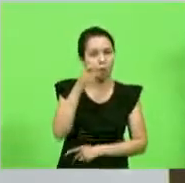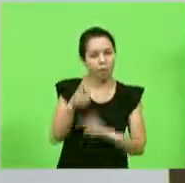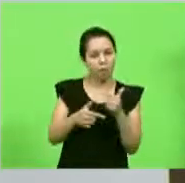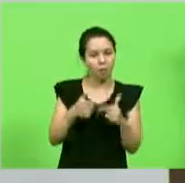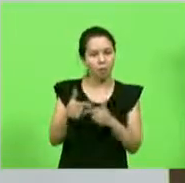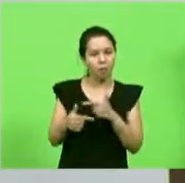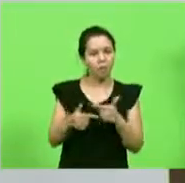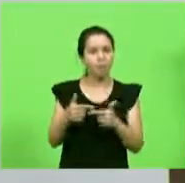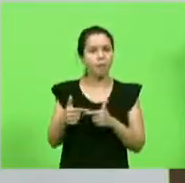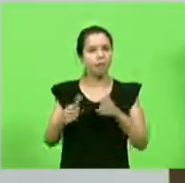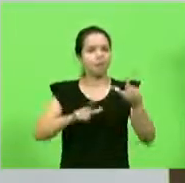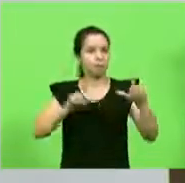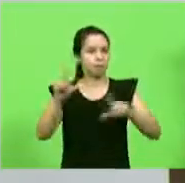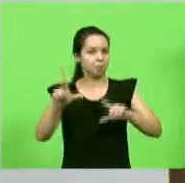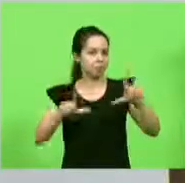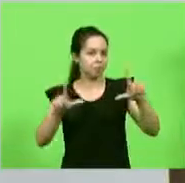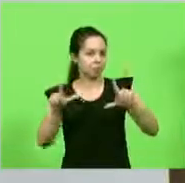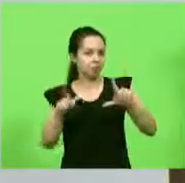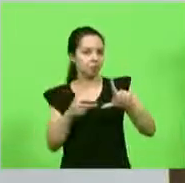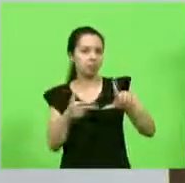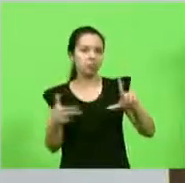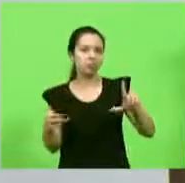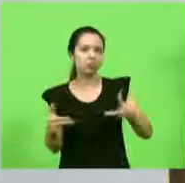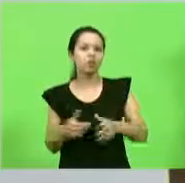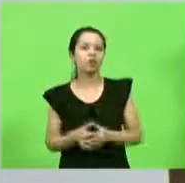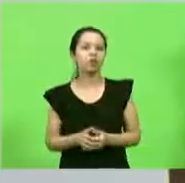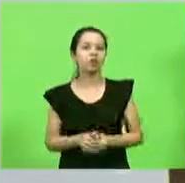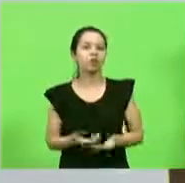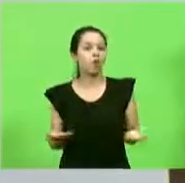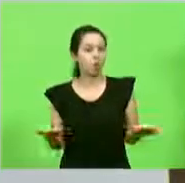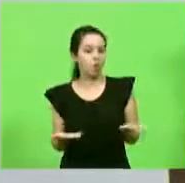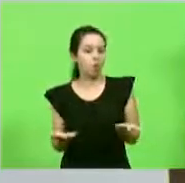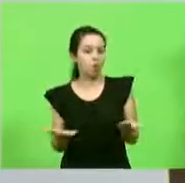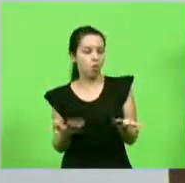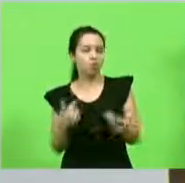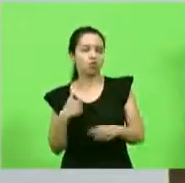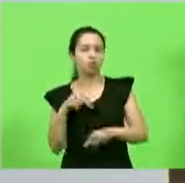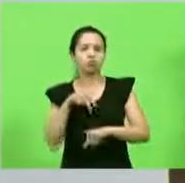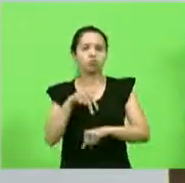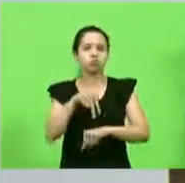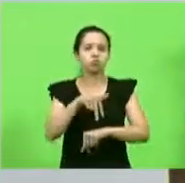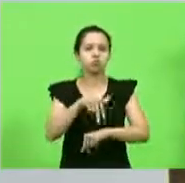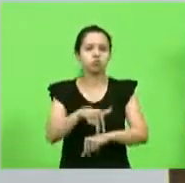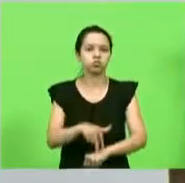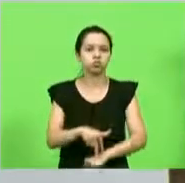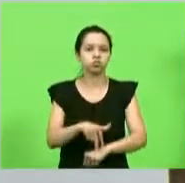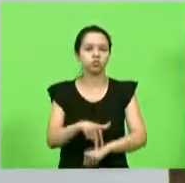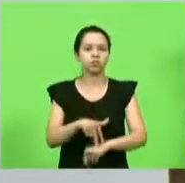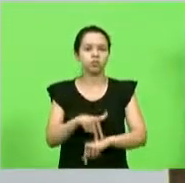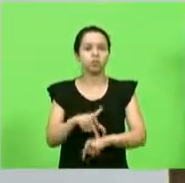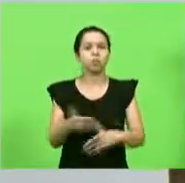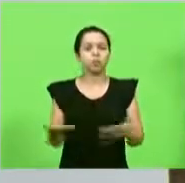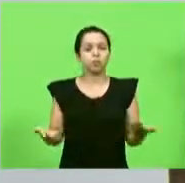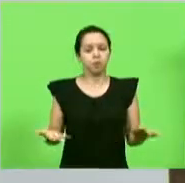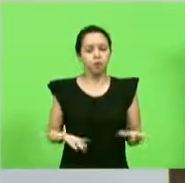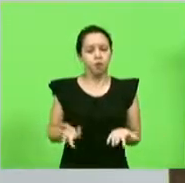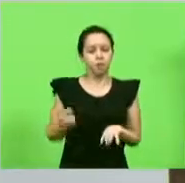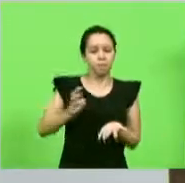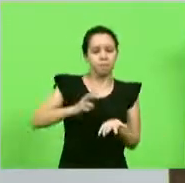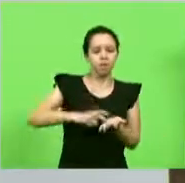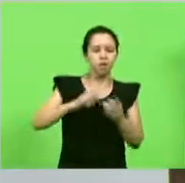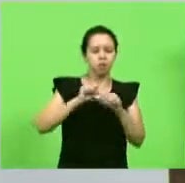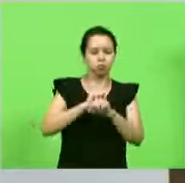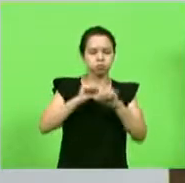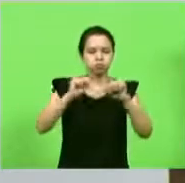Eu venho aqui hoje, eu hoje, senhor presidente, eu me acordei quando o telefone bateu